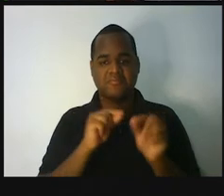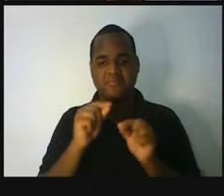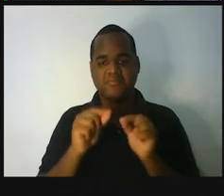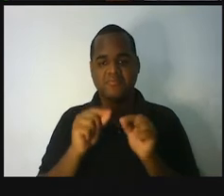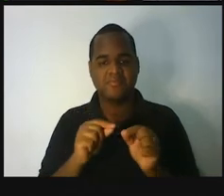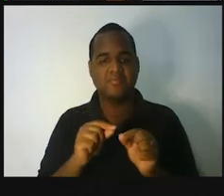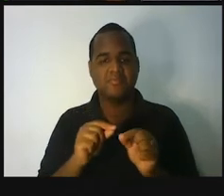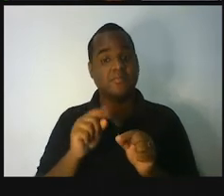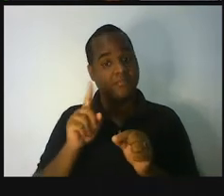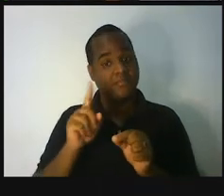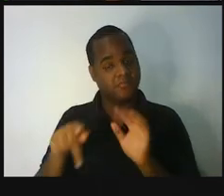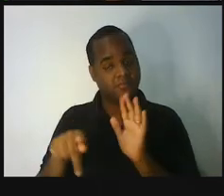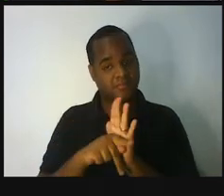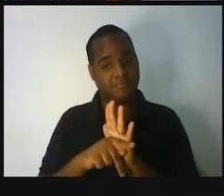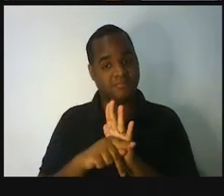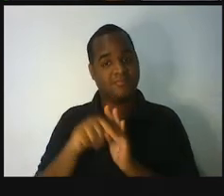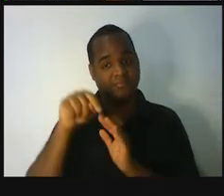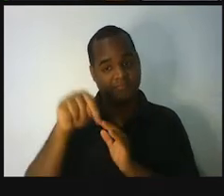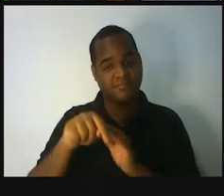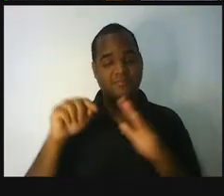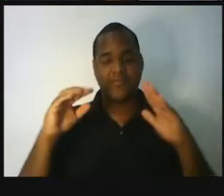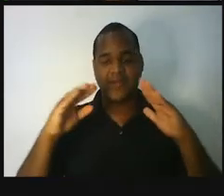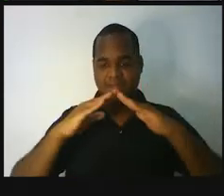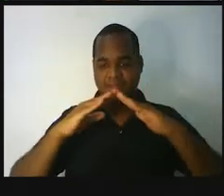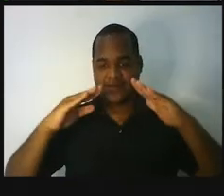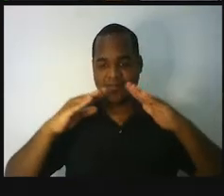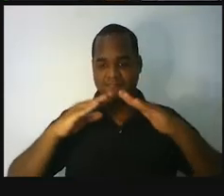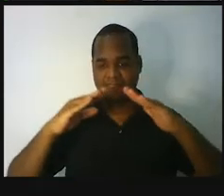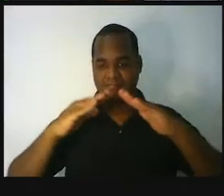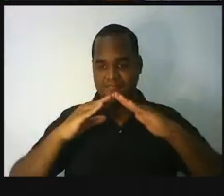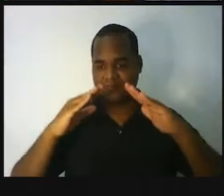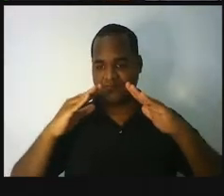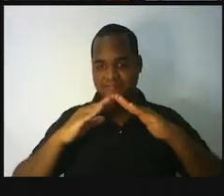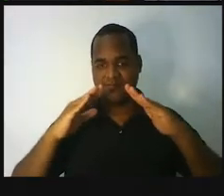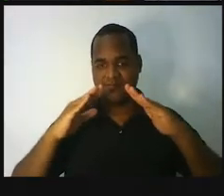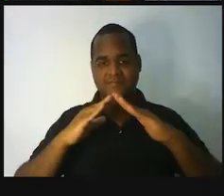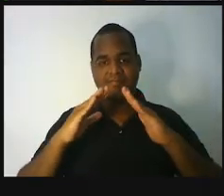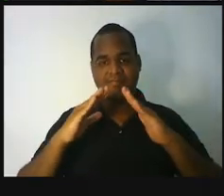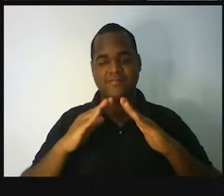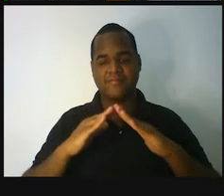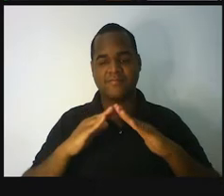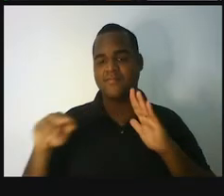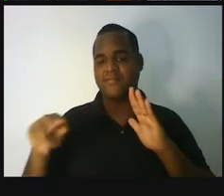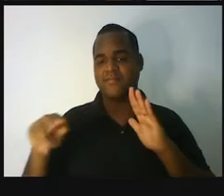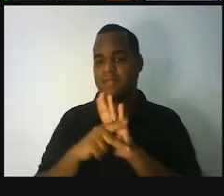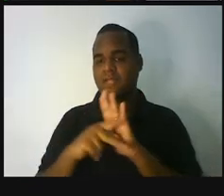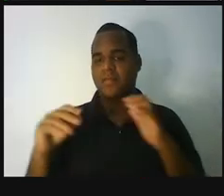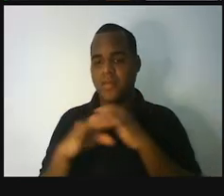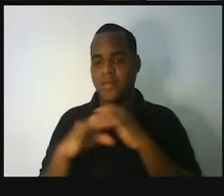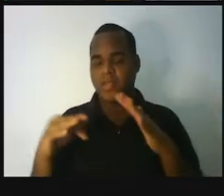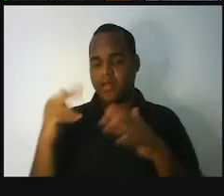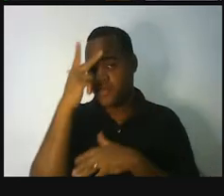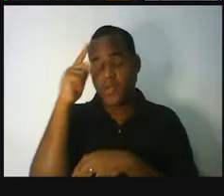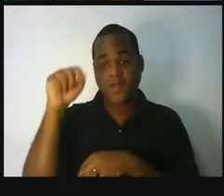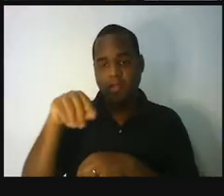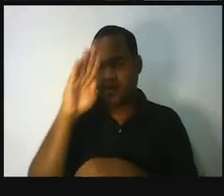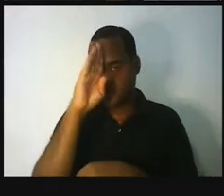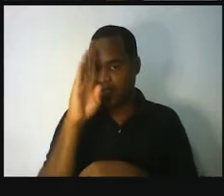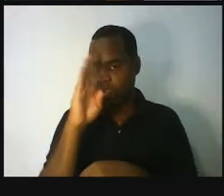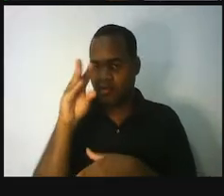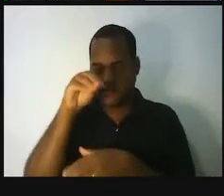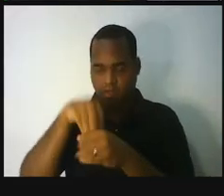É isso mesmo que você está pensando. O doméstico lembra casa, né? Então, o fluxo turístico doméstico